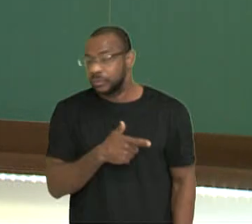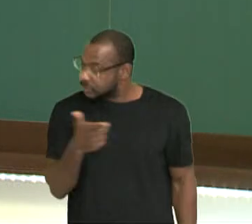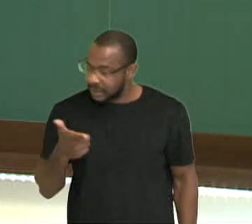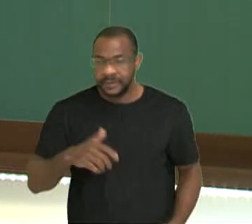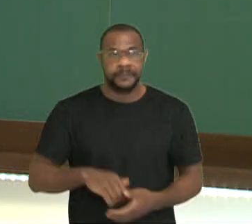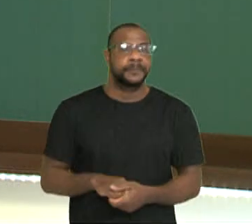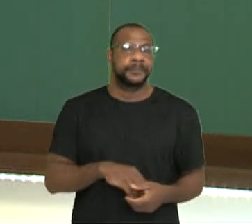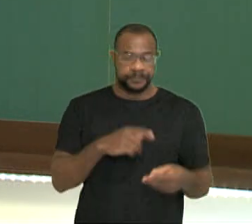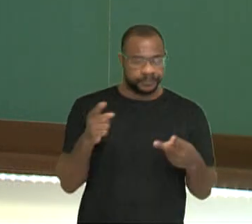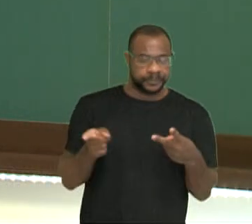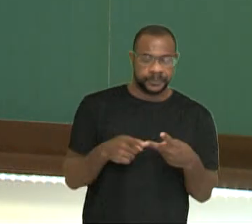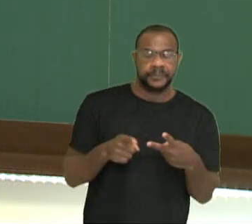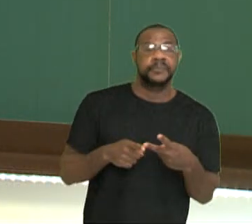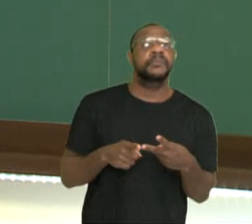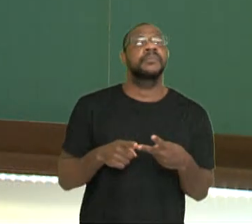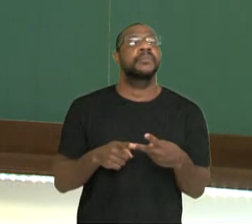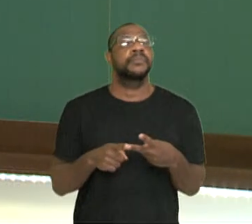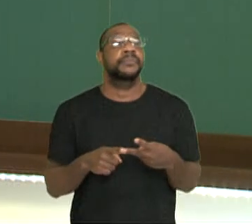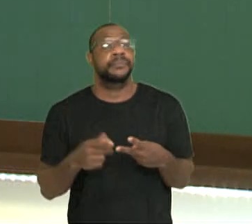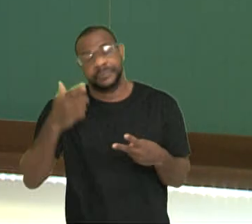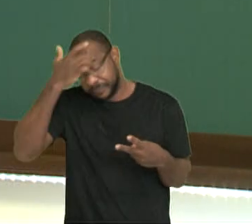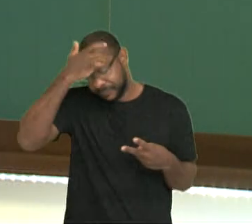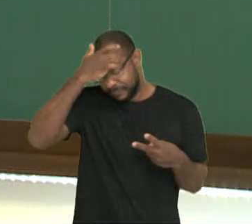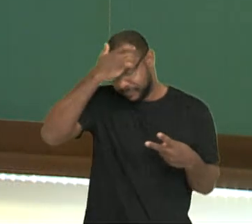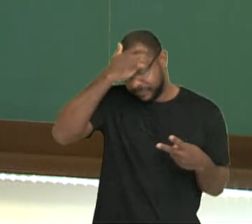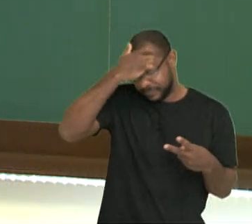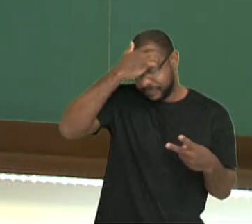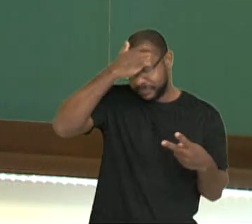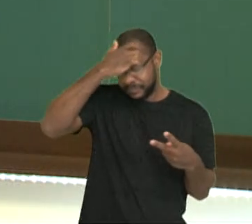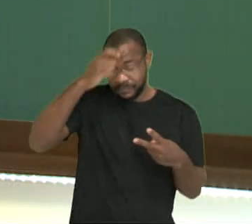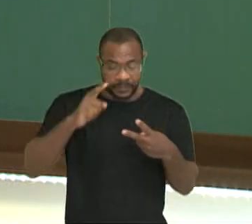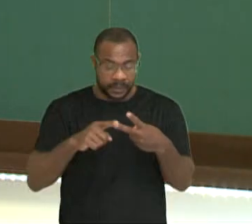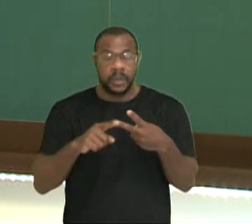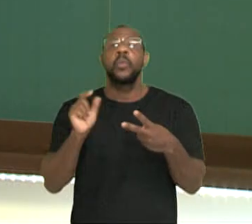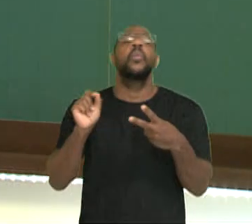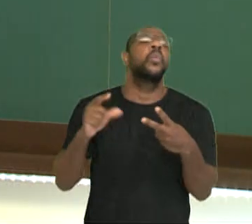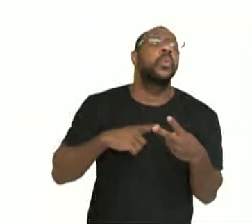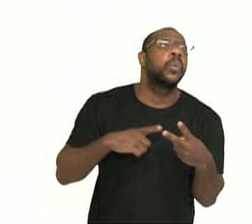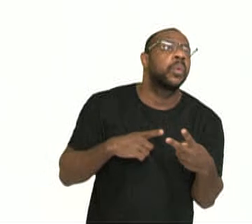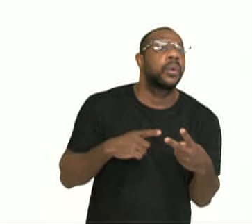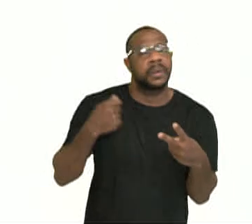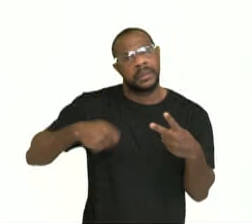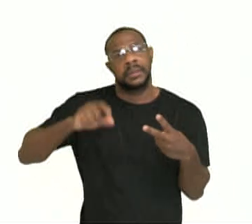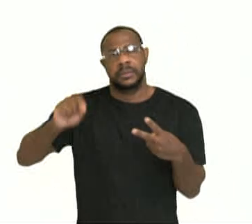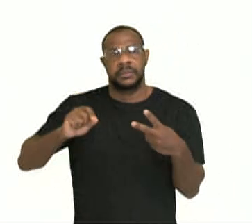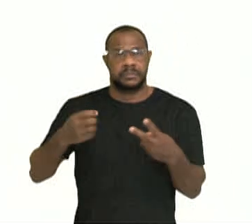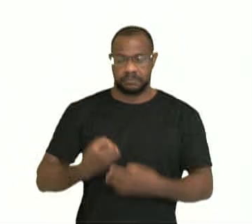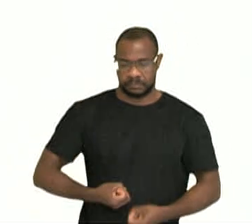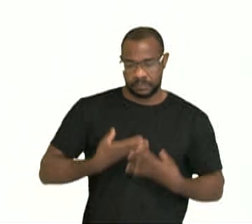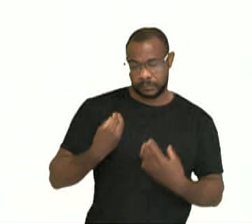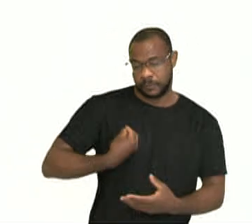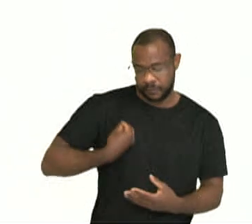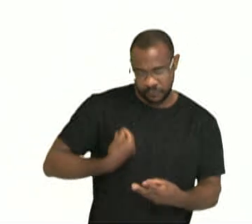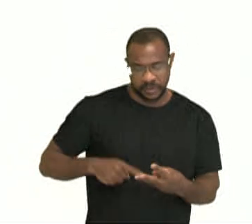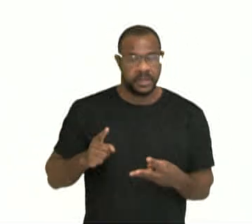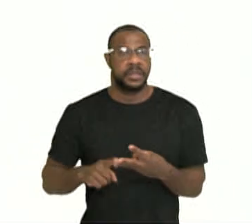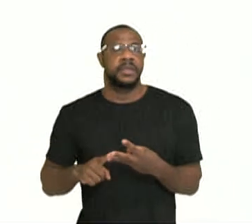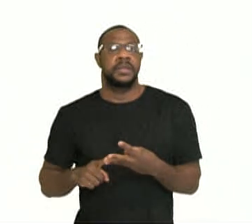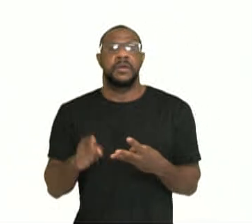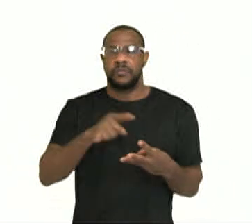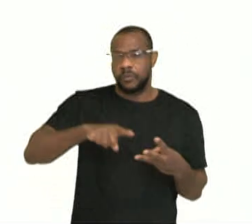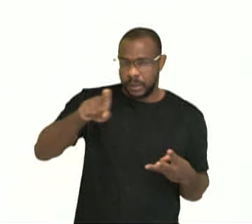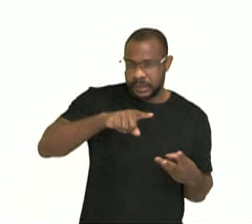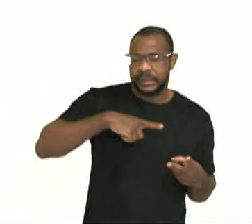chamados indicadores socioeconômicos que você pode puxar como sendo necessários nesse momento. expectativa de vida, onde você